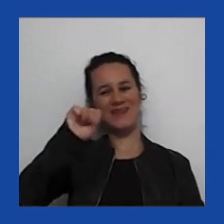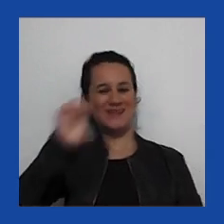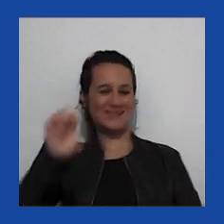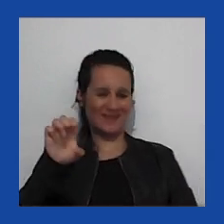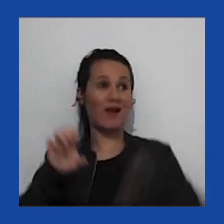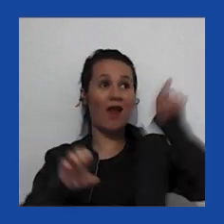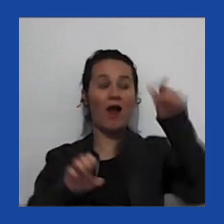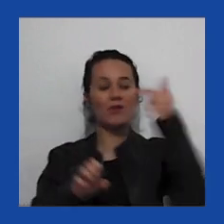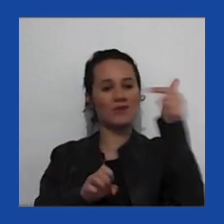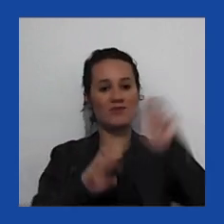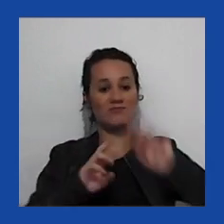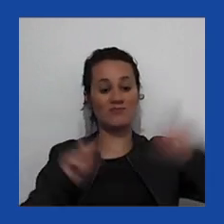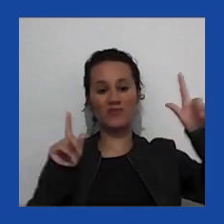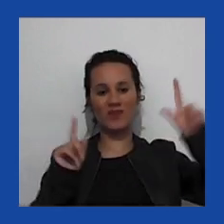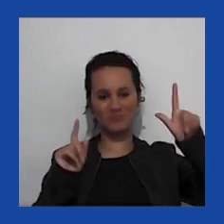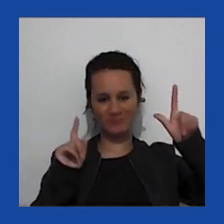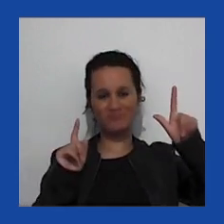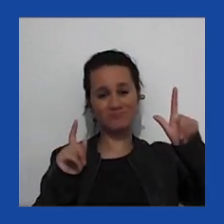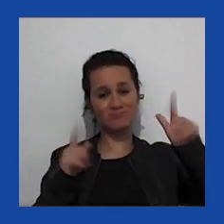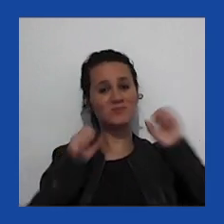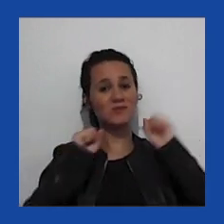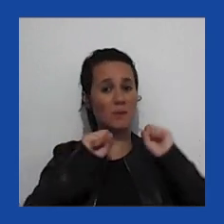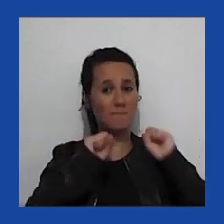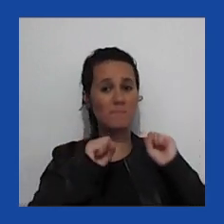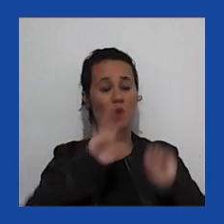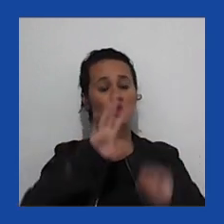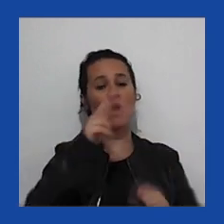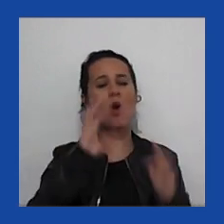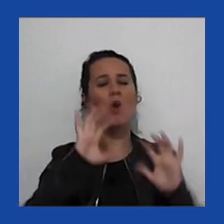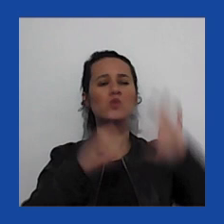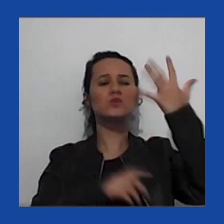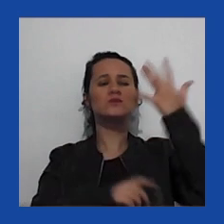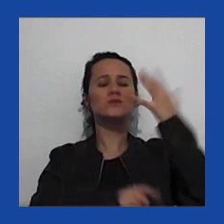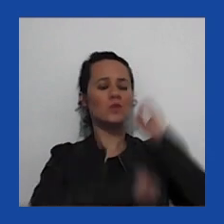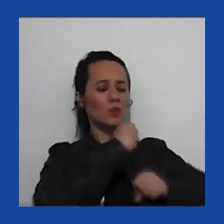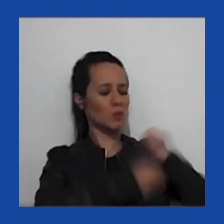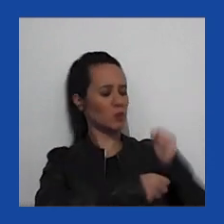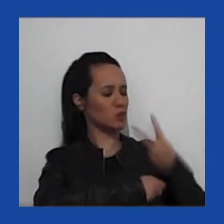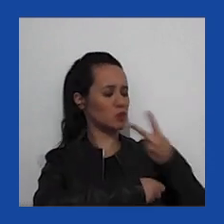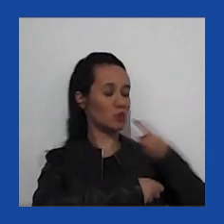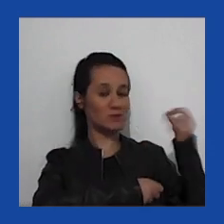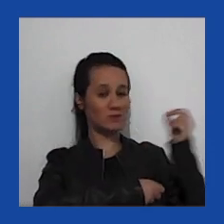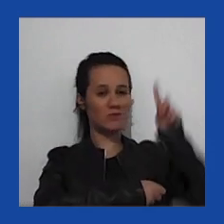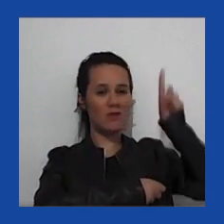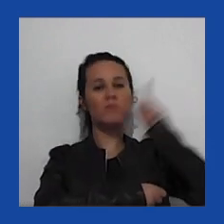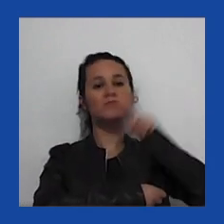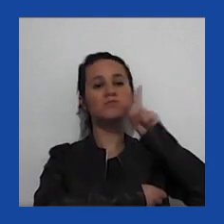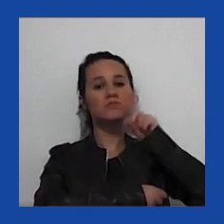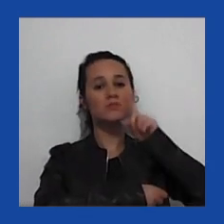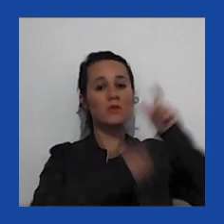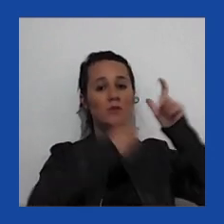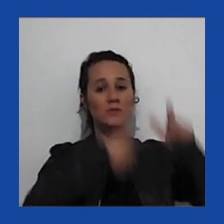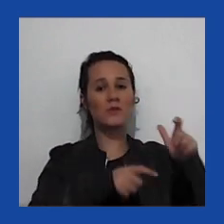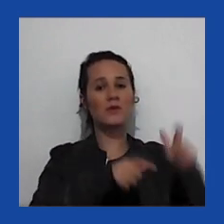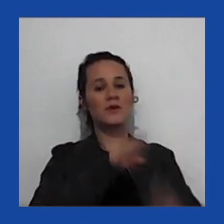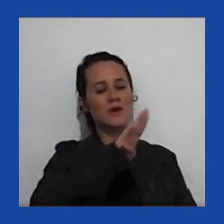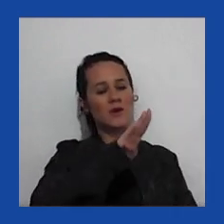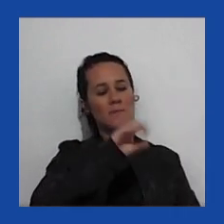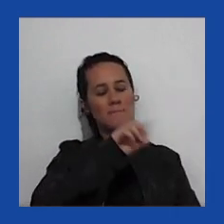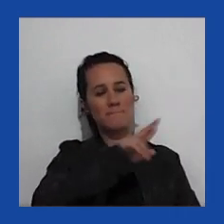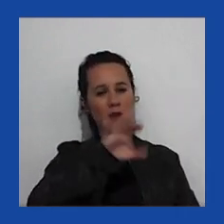como aconteceu em 2000 nos Estados Unidos entre Gore e Bush